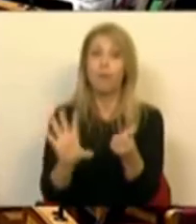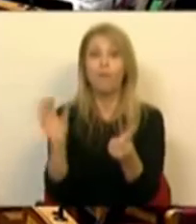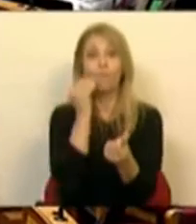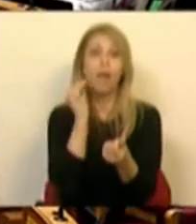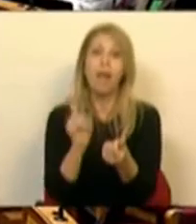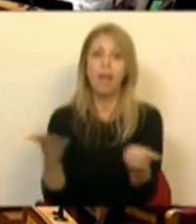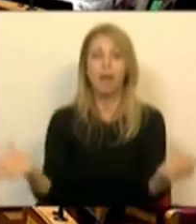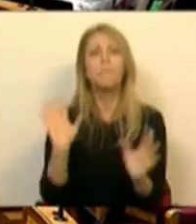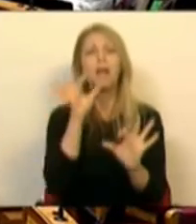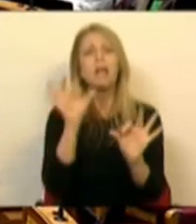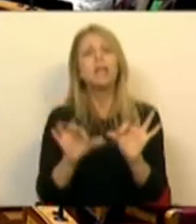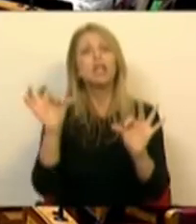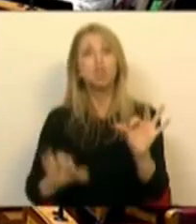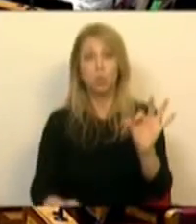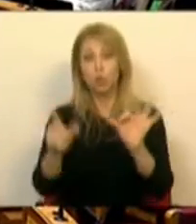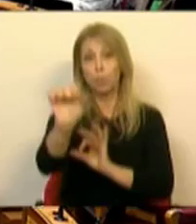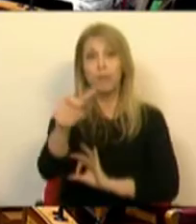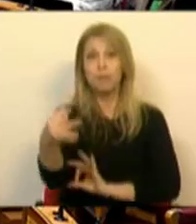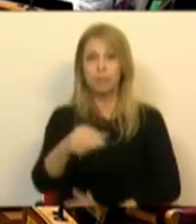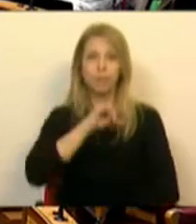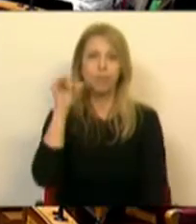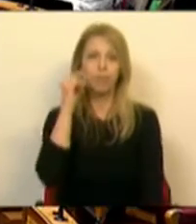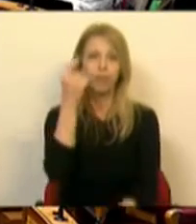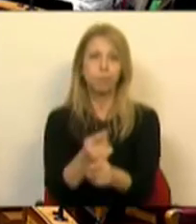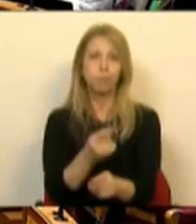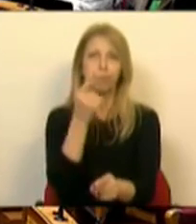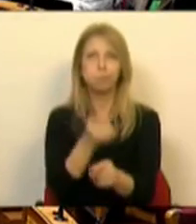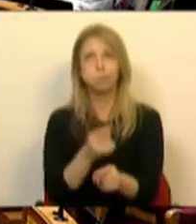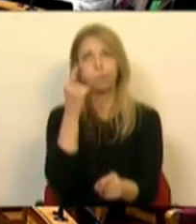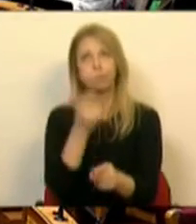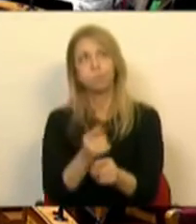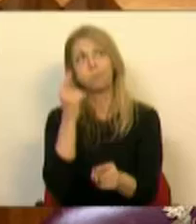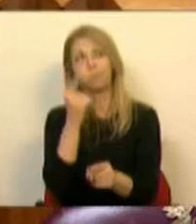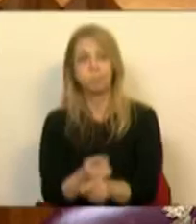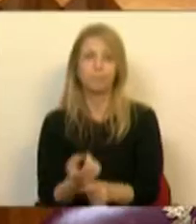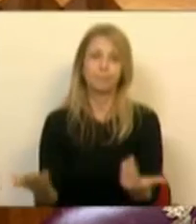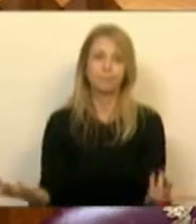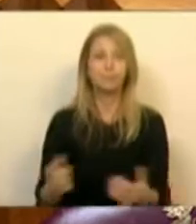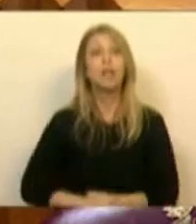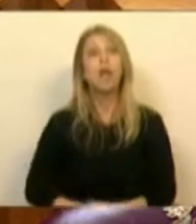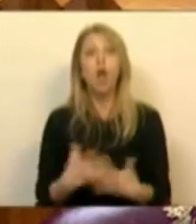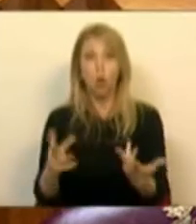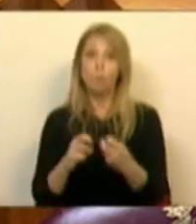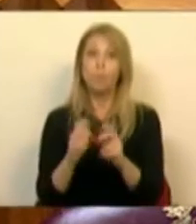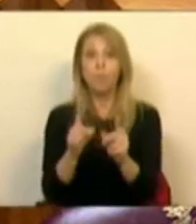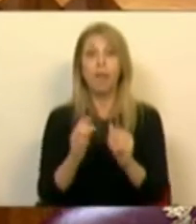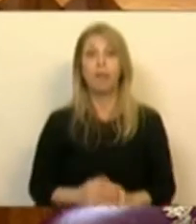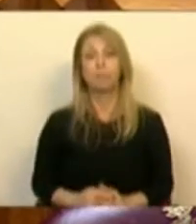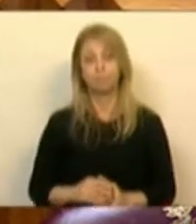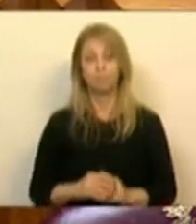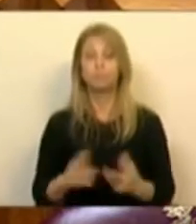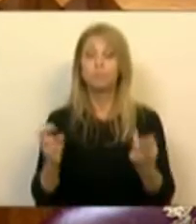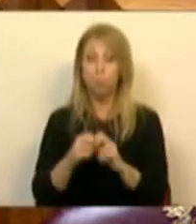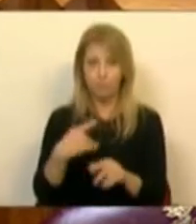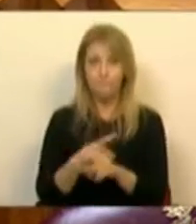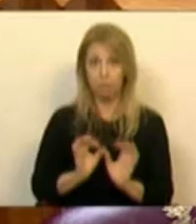Mas o discurso do PCP é, desde há muito, sempre o mesmo quanto esse aspecto. Agora, o problema é esse, é que os problemas não são